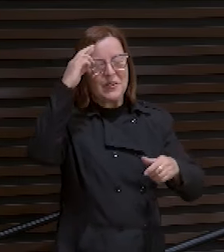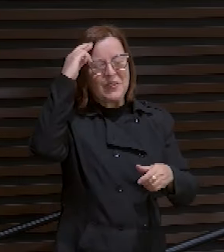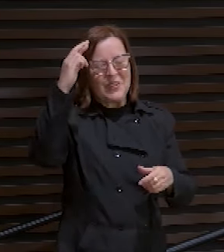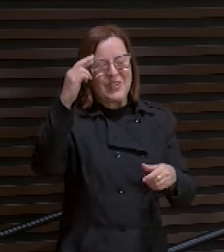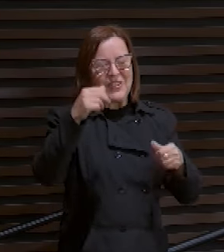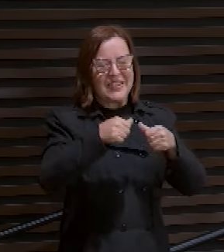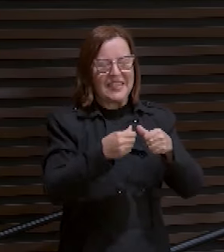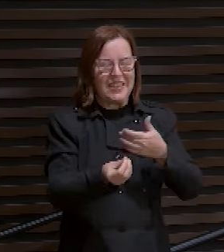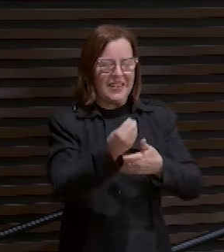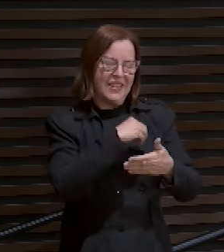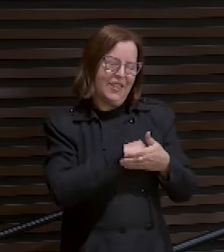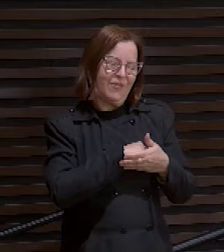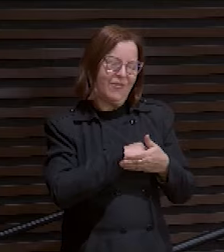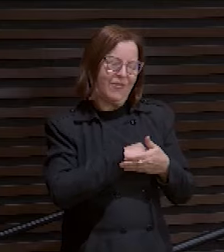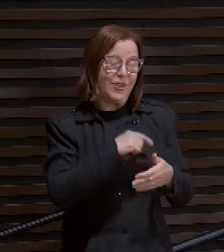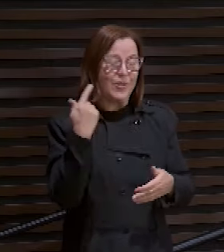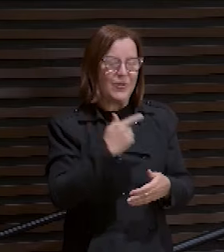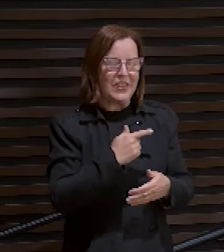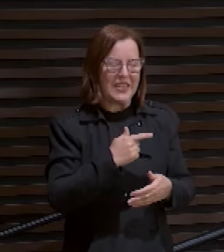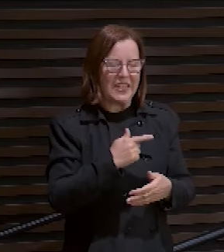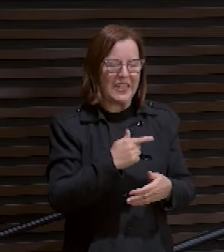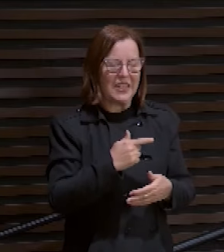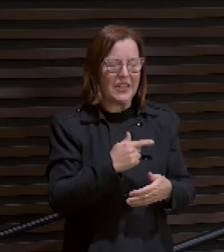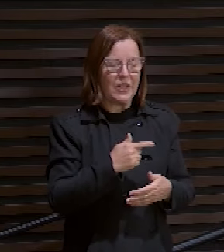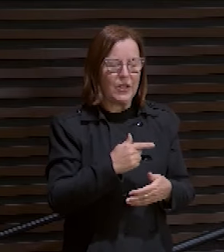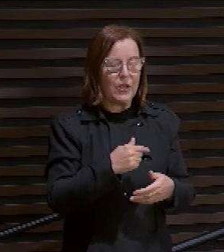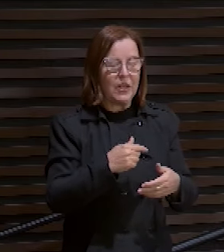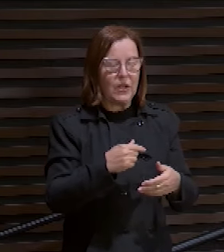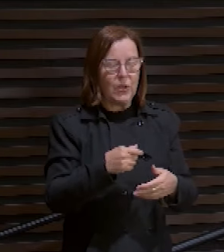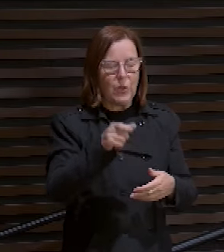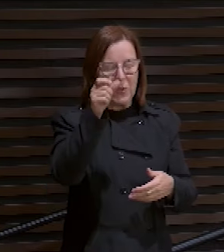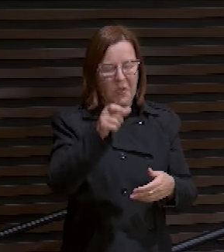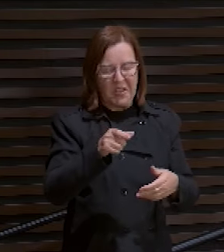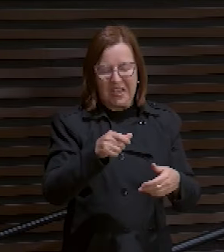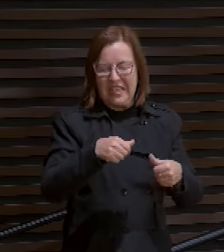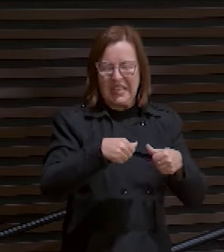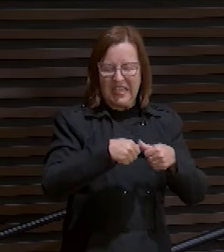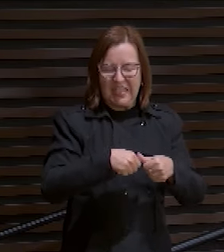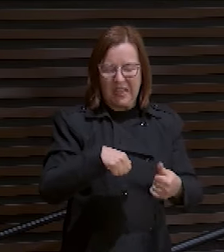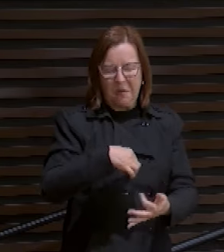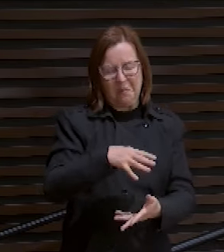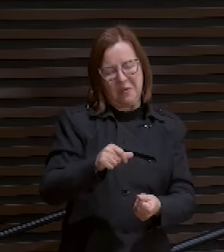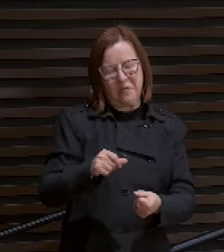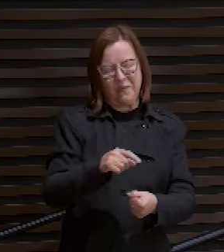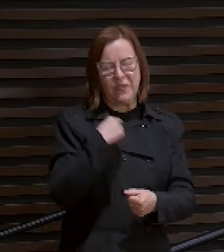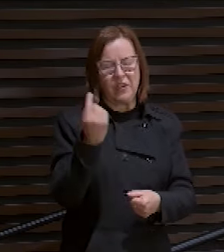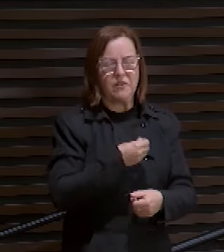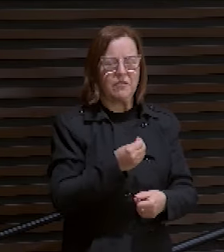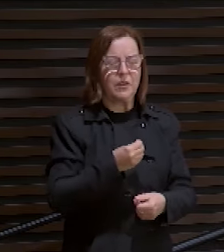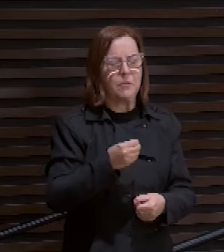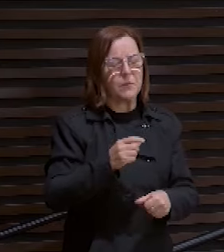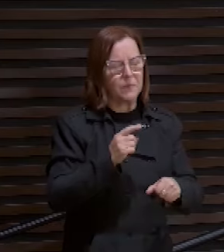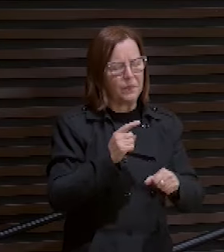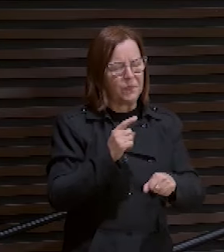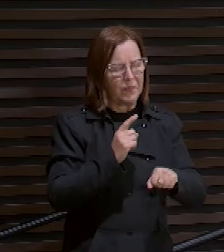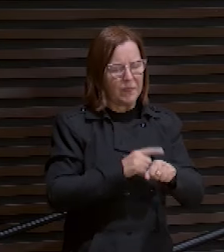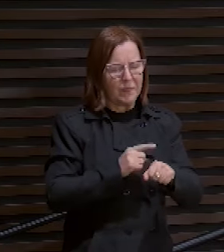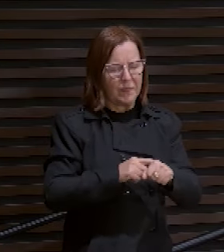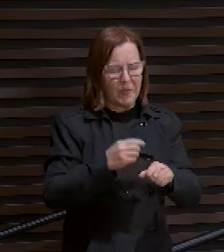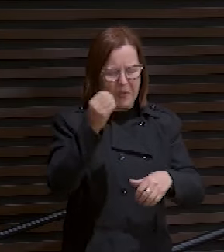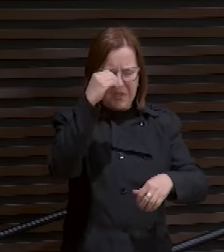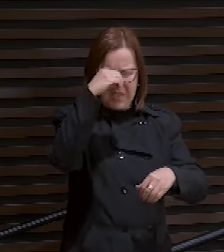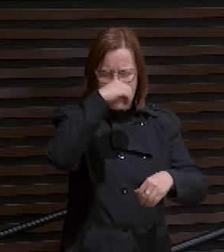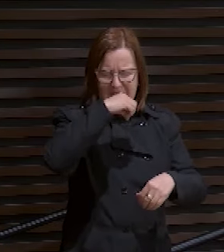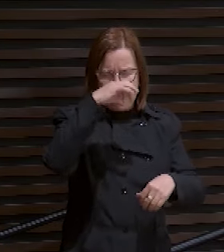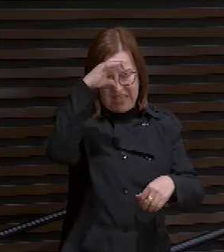do que o que está no mundo. Pai, nós vivemos em tempos de depressão e suicídio, cada dia mais